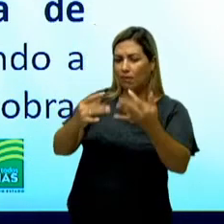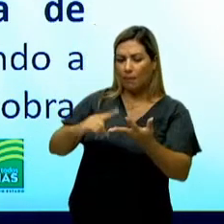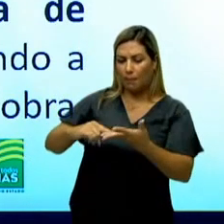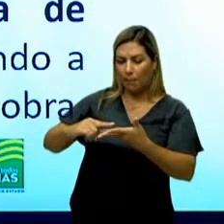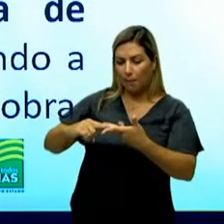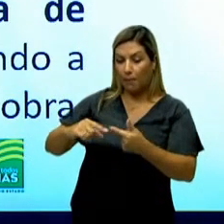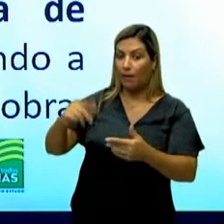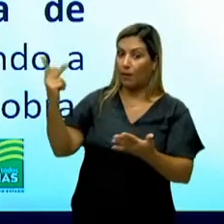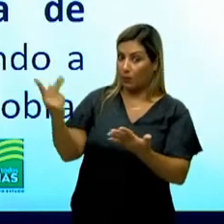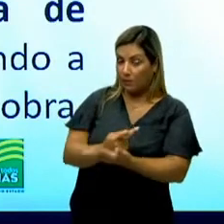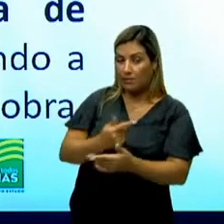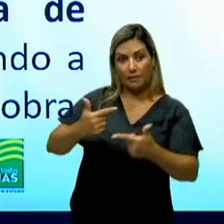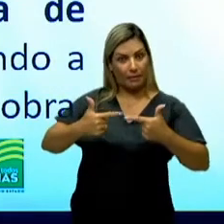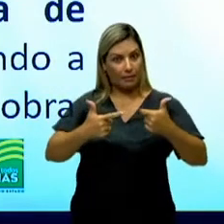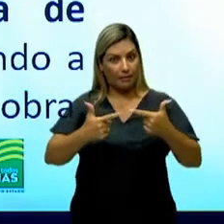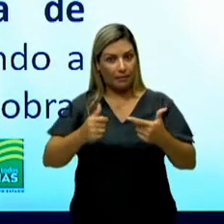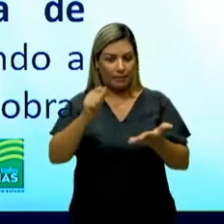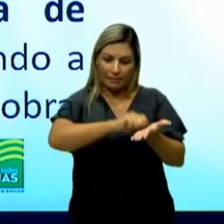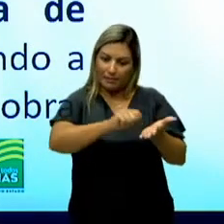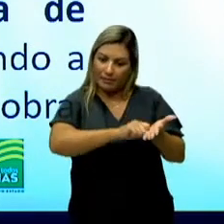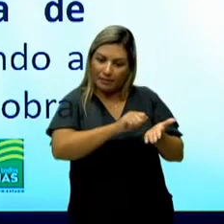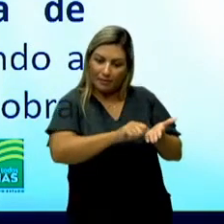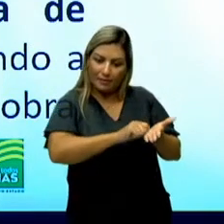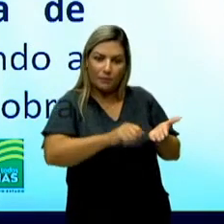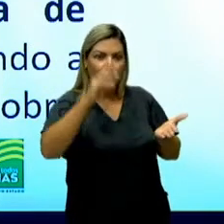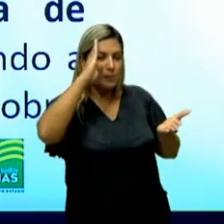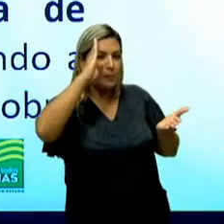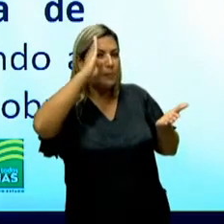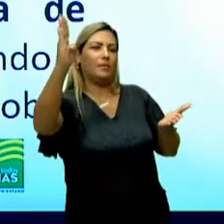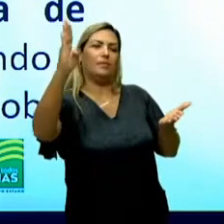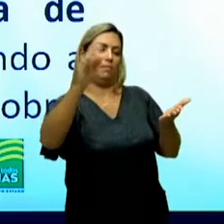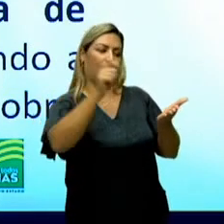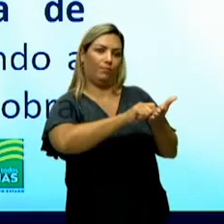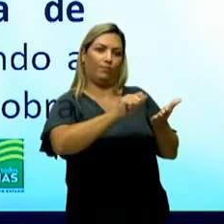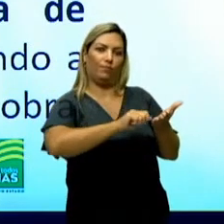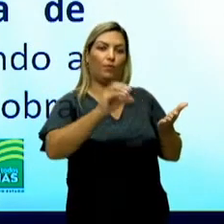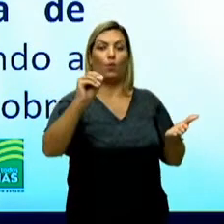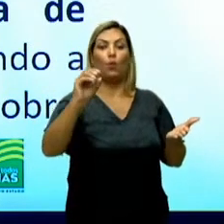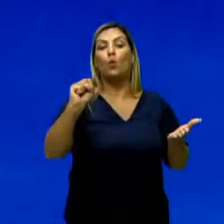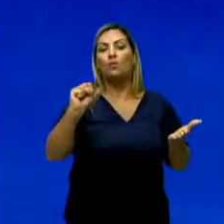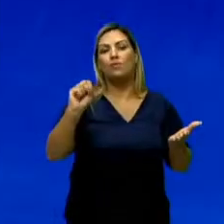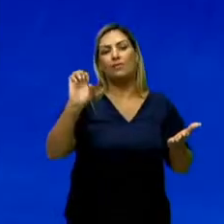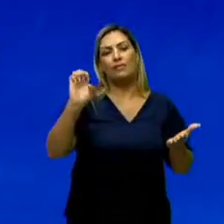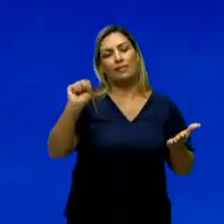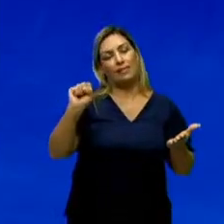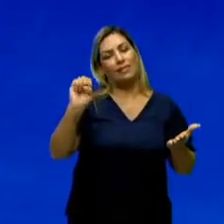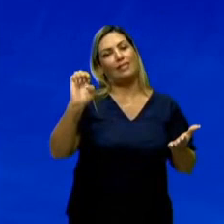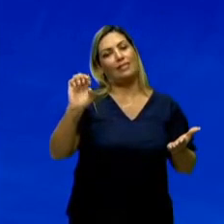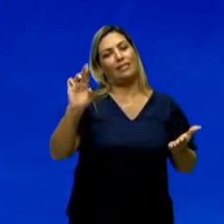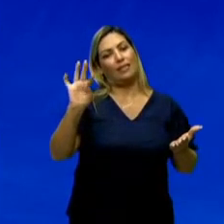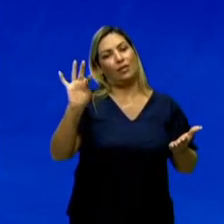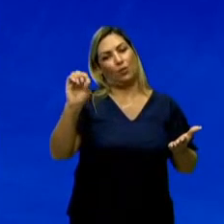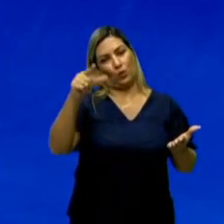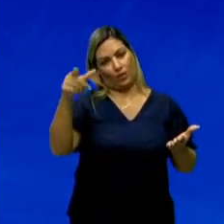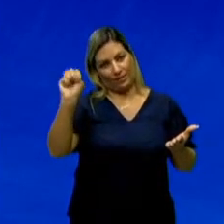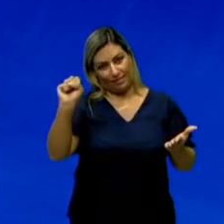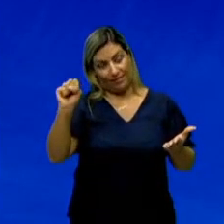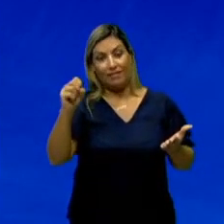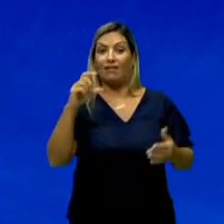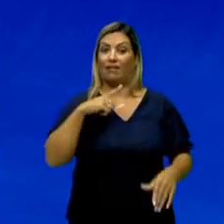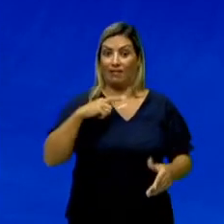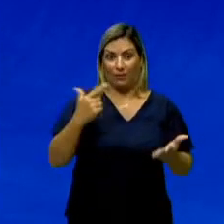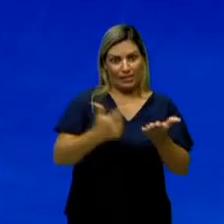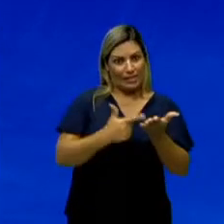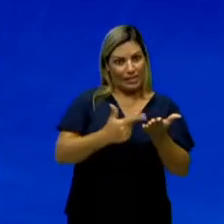acontecia na guerra, escrever a sua principal obra, que é Os Sertões. Então, nunca se esqueça de que Os